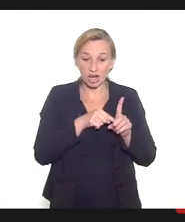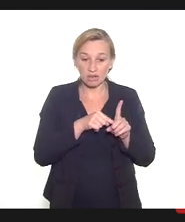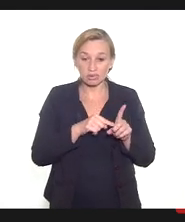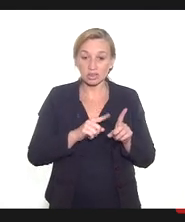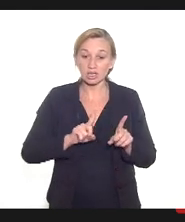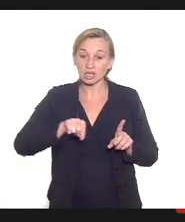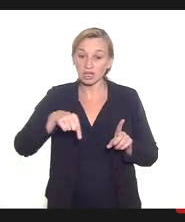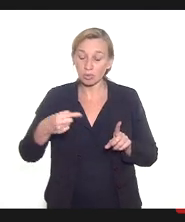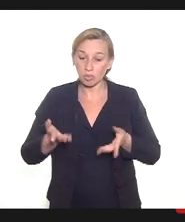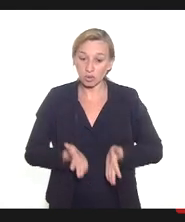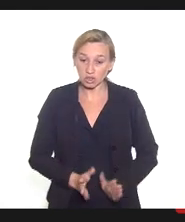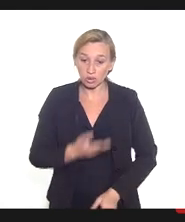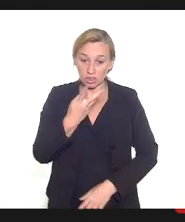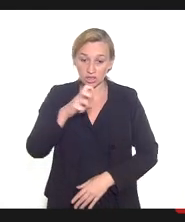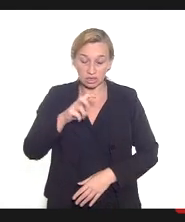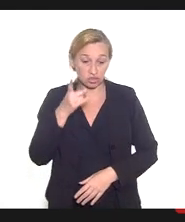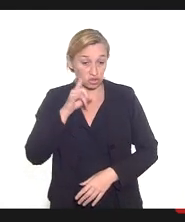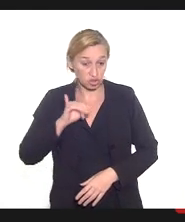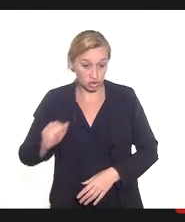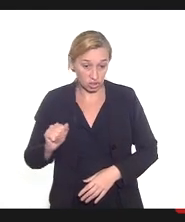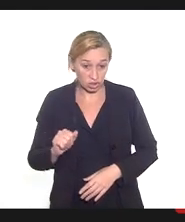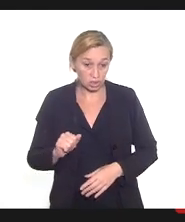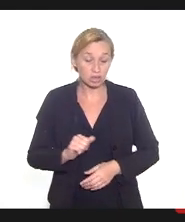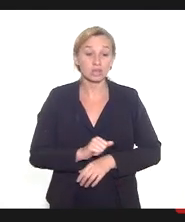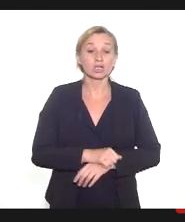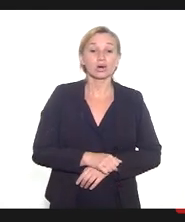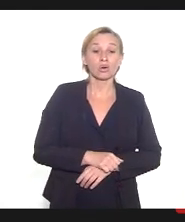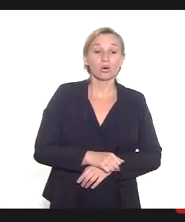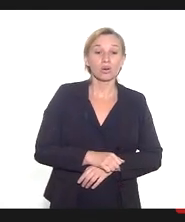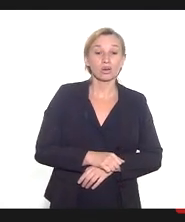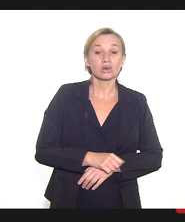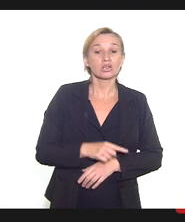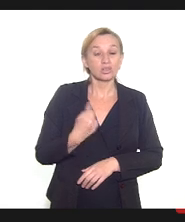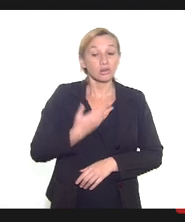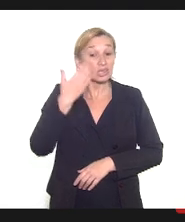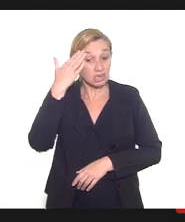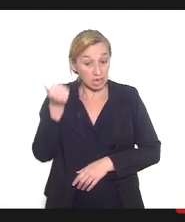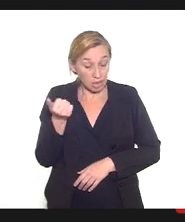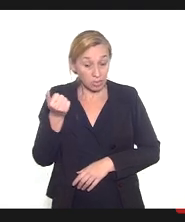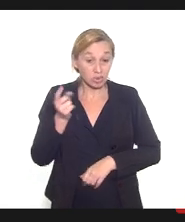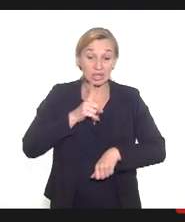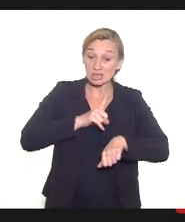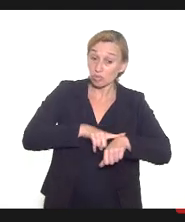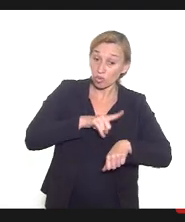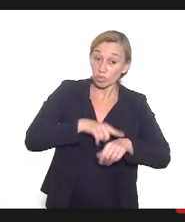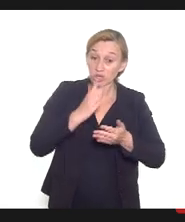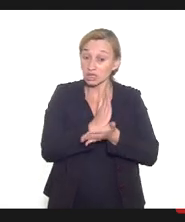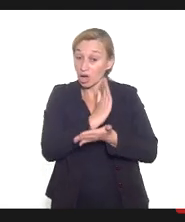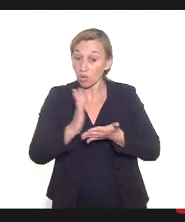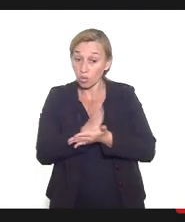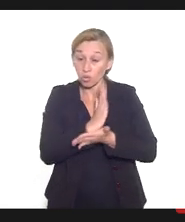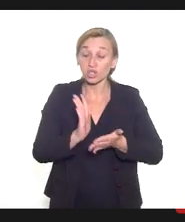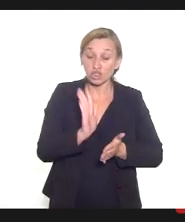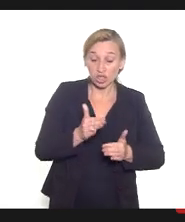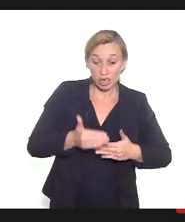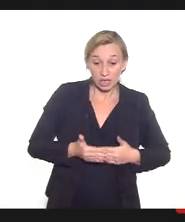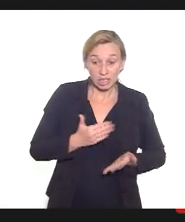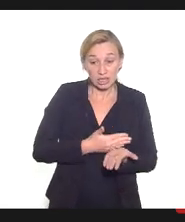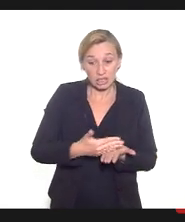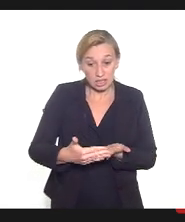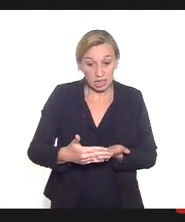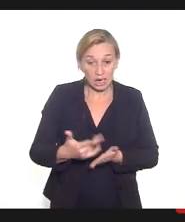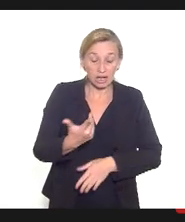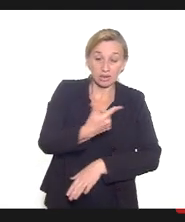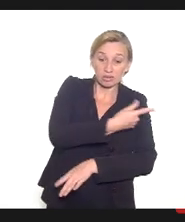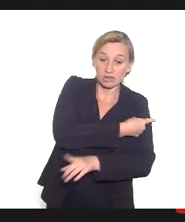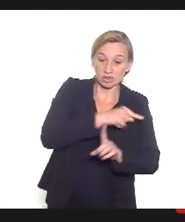outros suspenderam a vacinação de todas as gestantes e puérperas. A gente sabe que, neste momento, alguns já reiniciaram a vacinação de gestantes